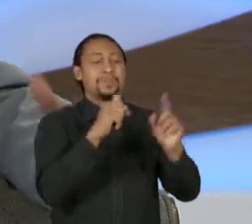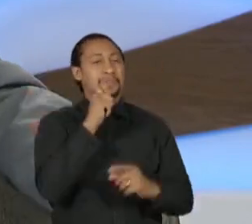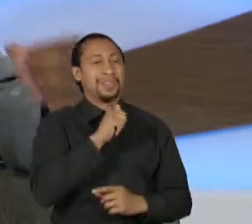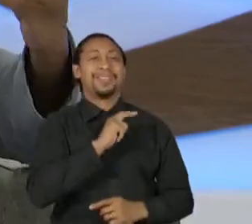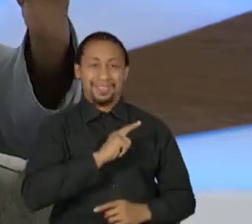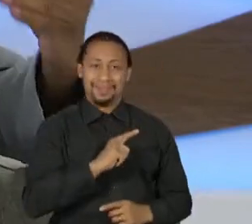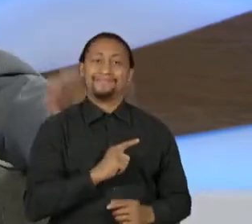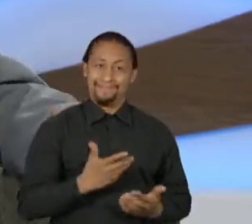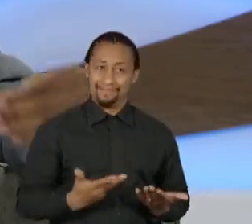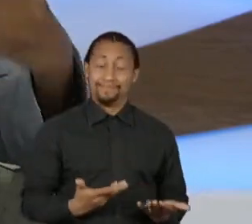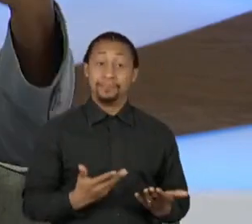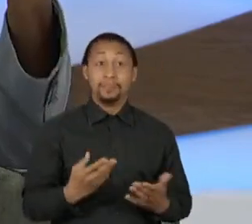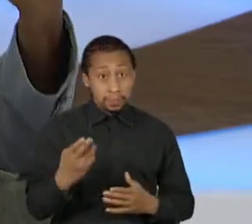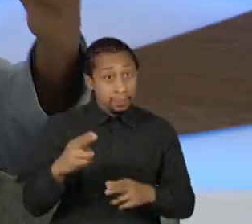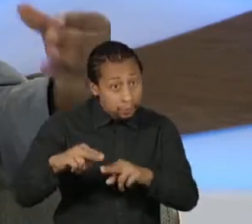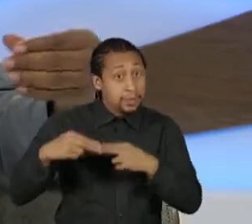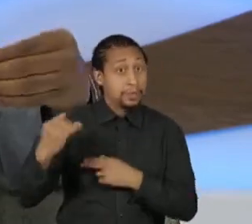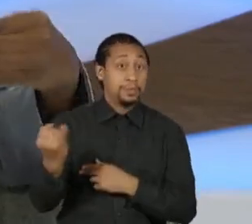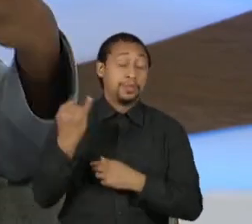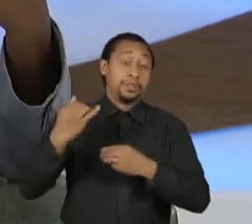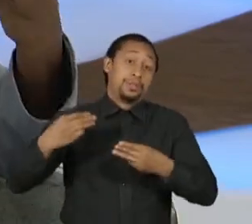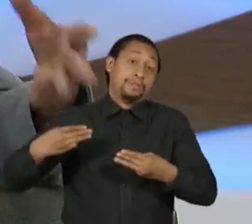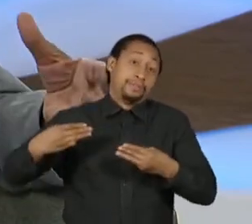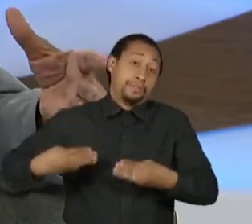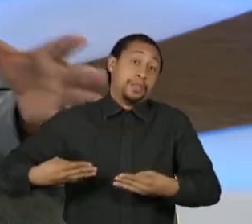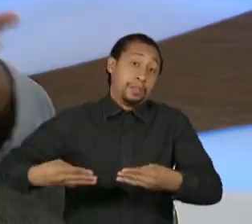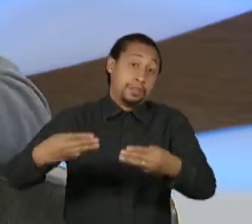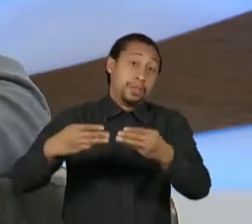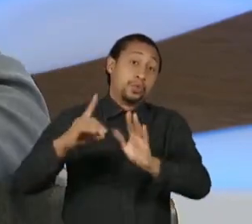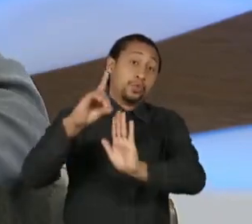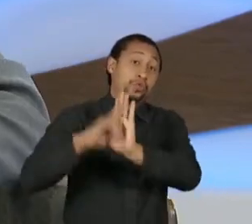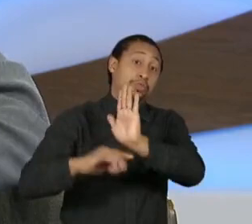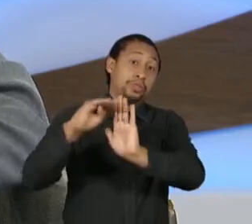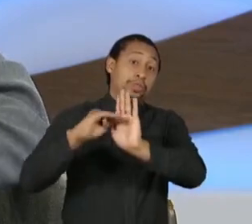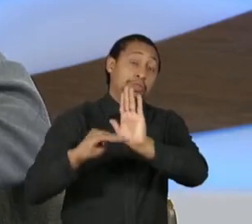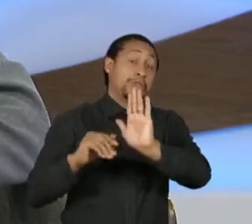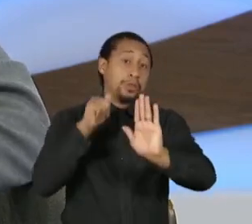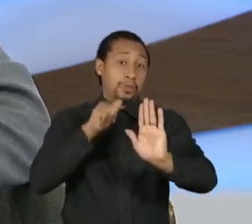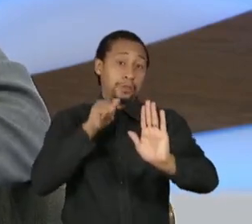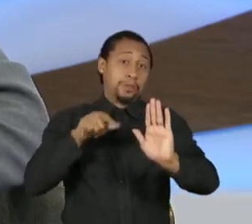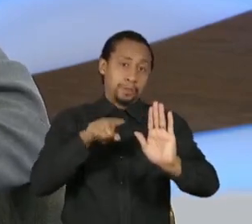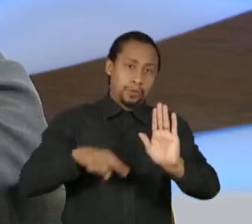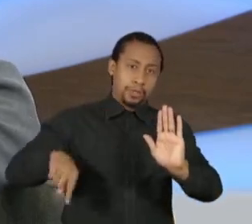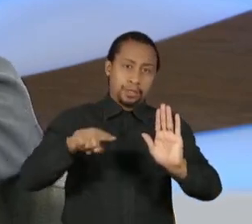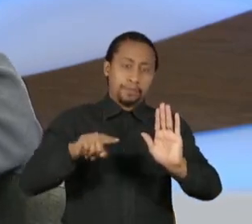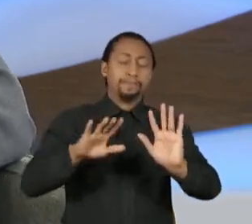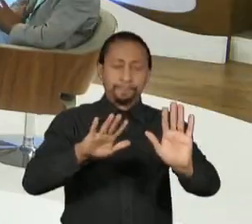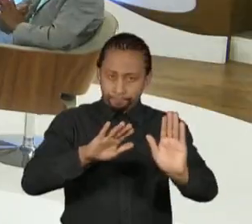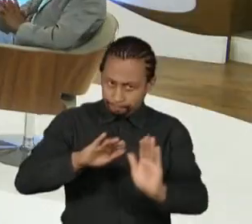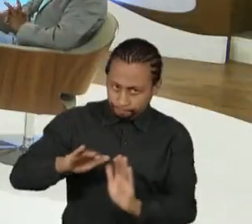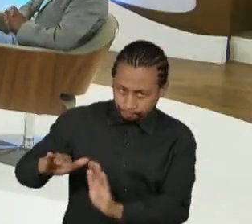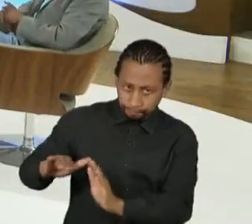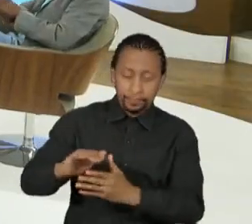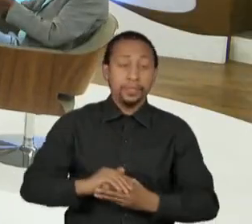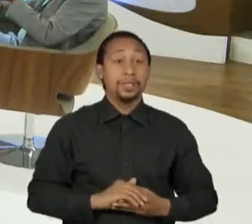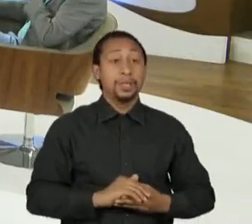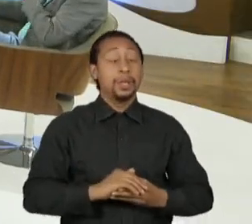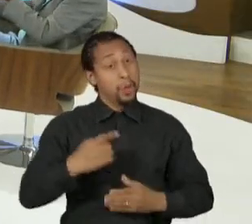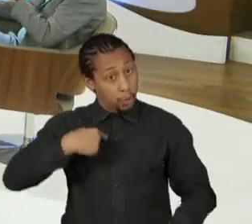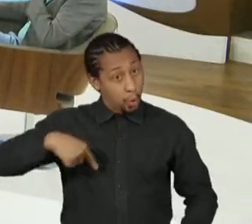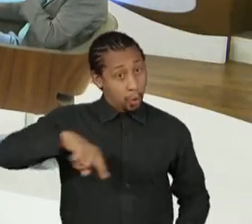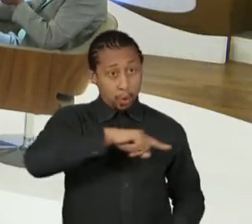nós tenhamos sim o Ministério dos Direitos das Mulheres. Em relação a nós negros, eu acho que